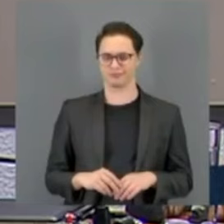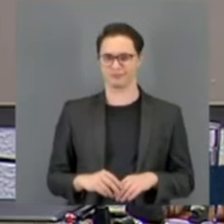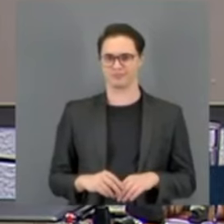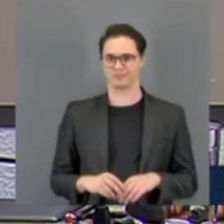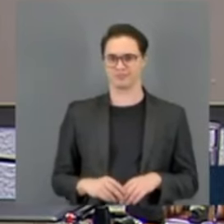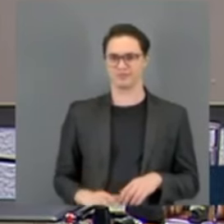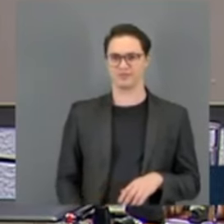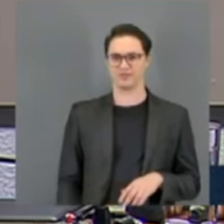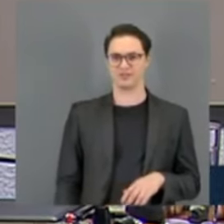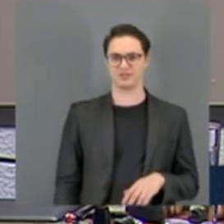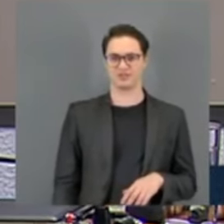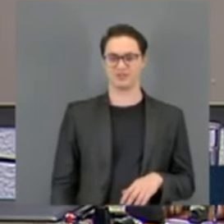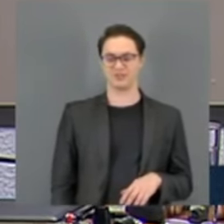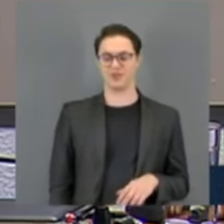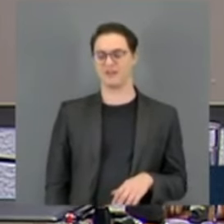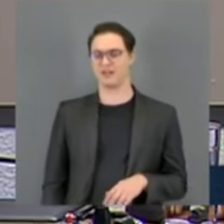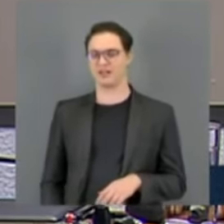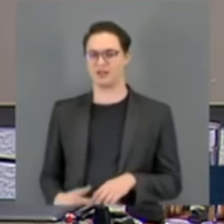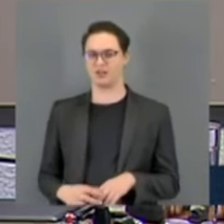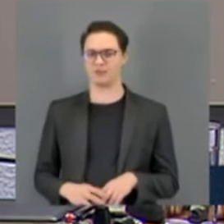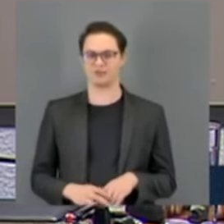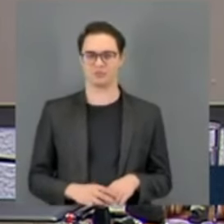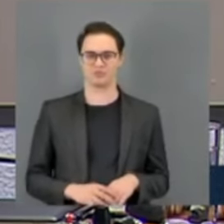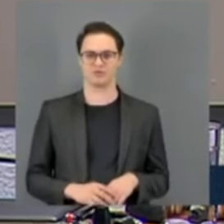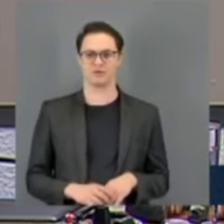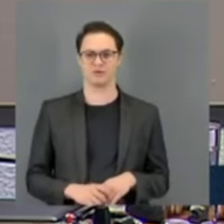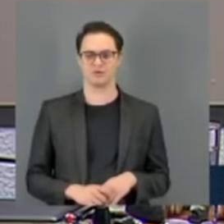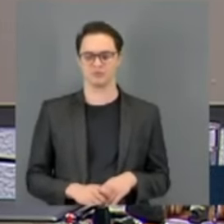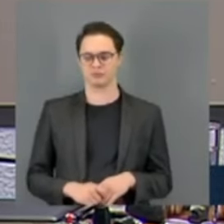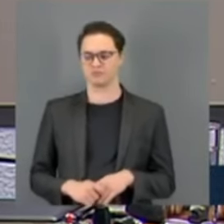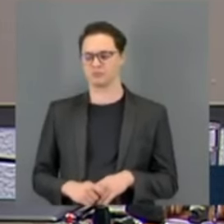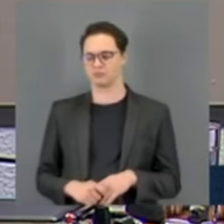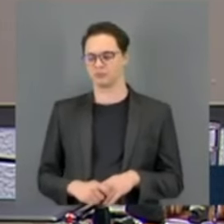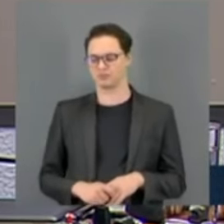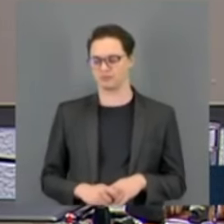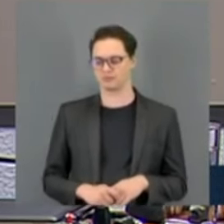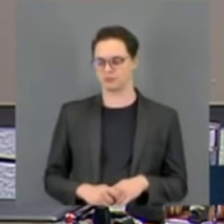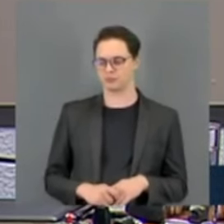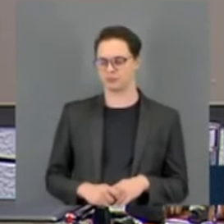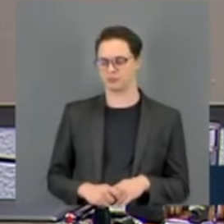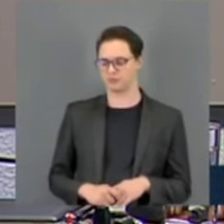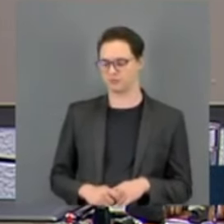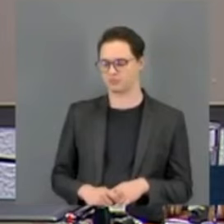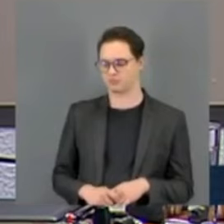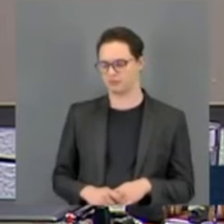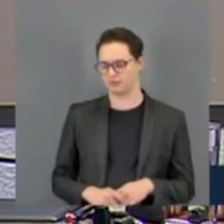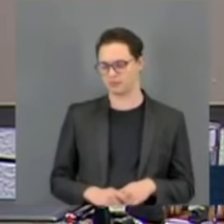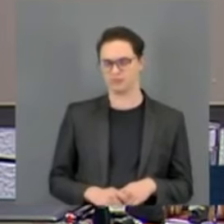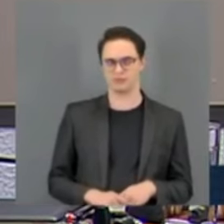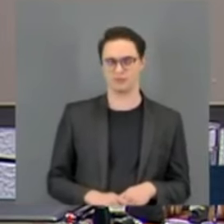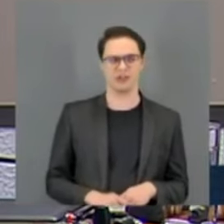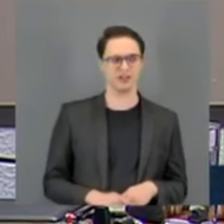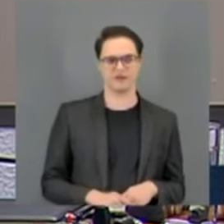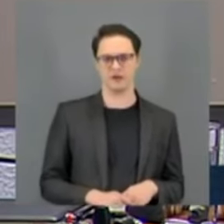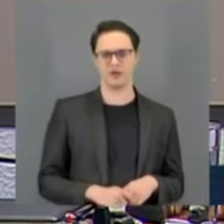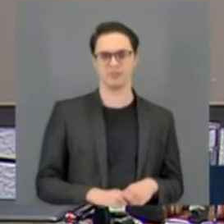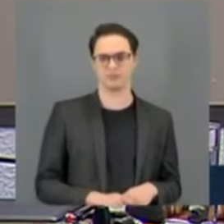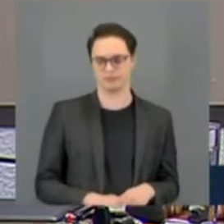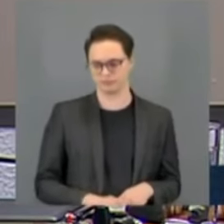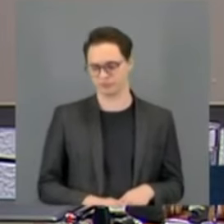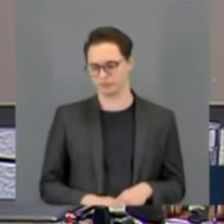Alain dos Santos vive hoje exilado também nos Estados Unidos. Há um pedido de prisão contra ele no Brasil.